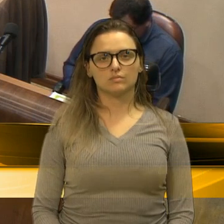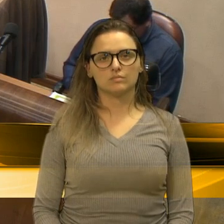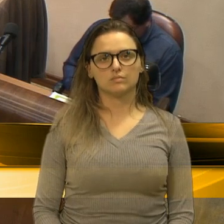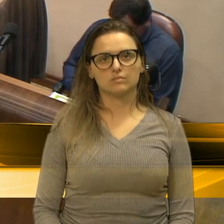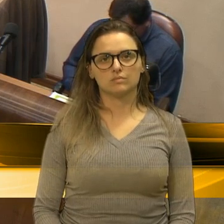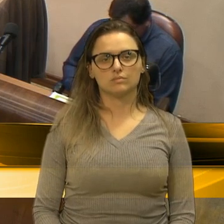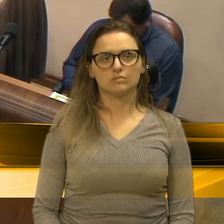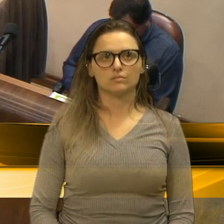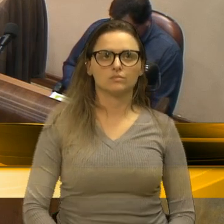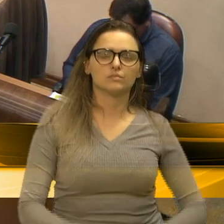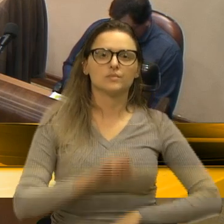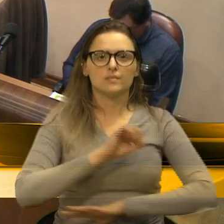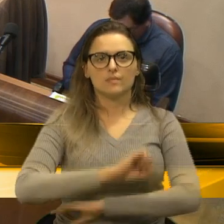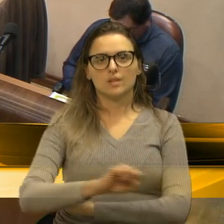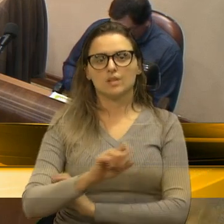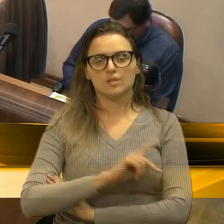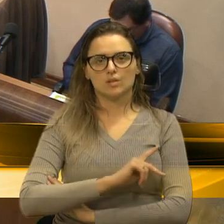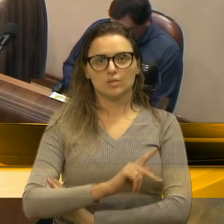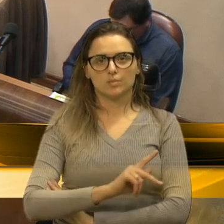Senhor presidente,